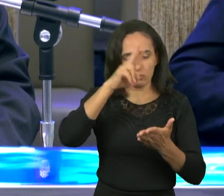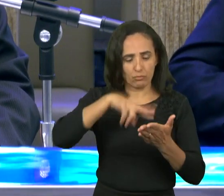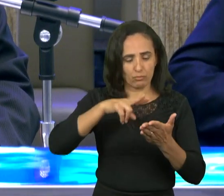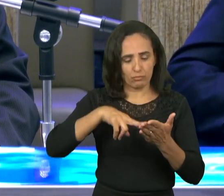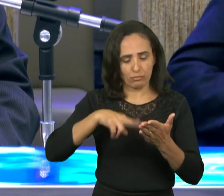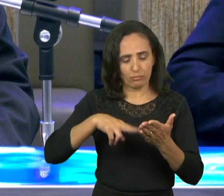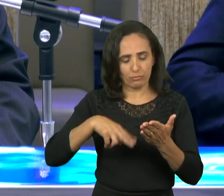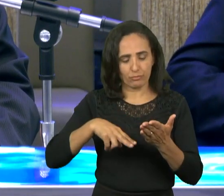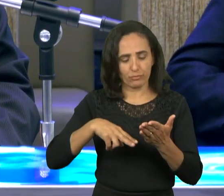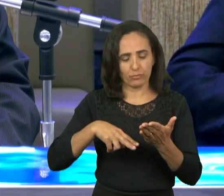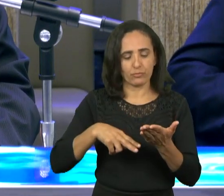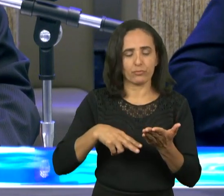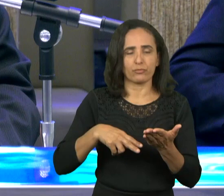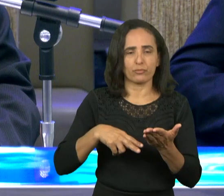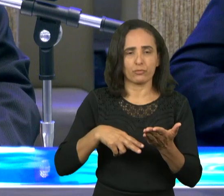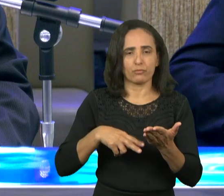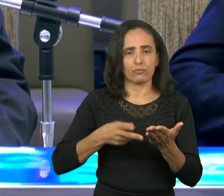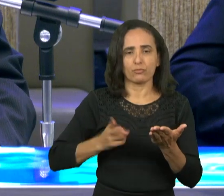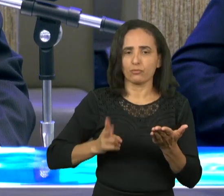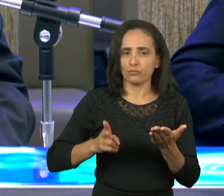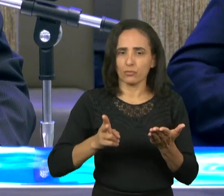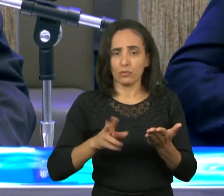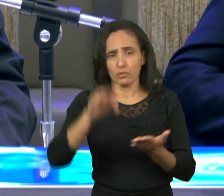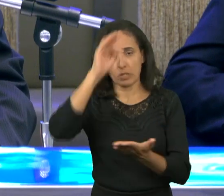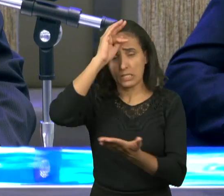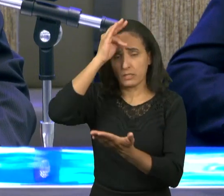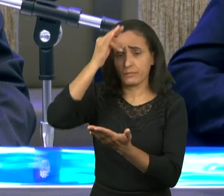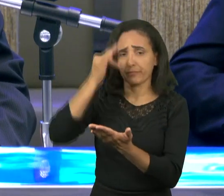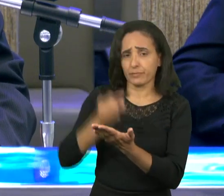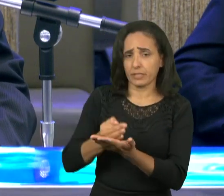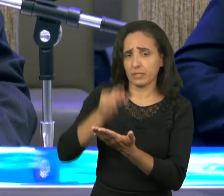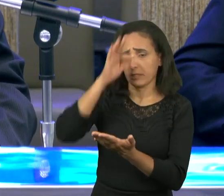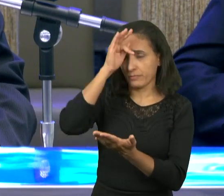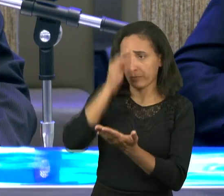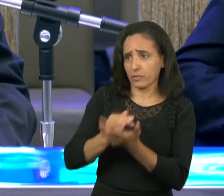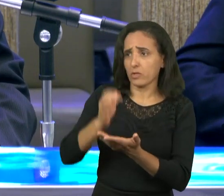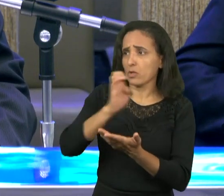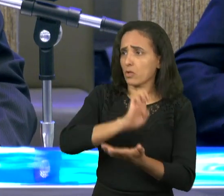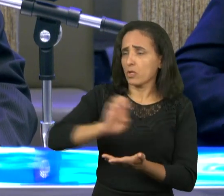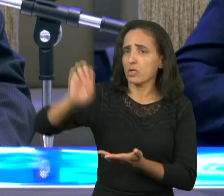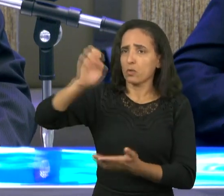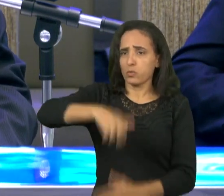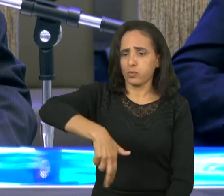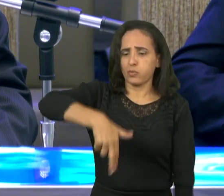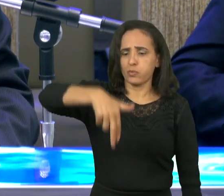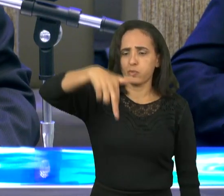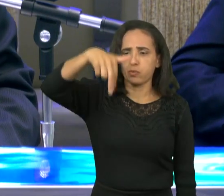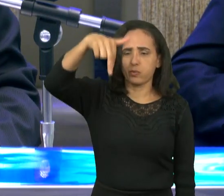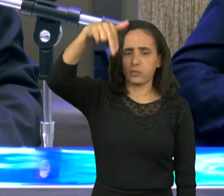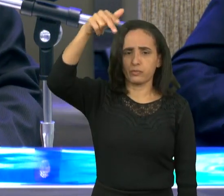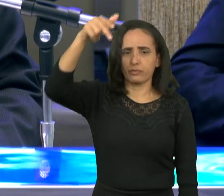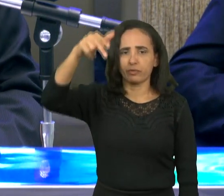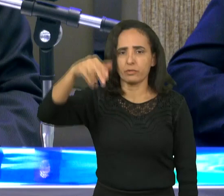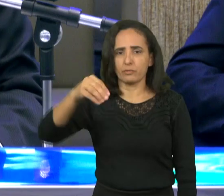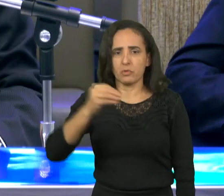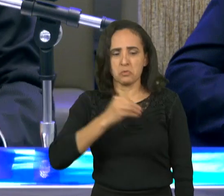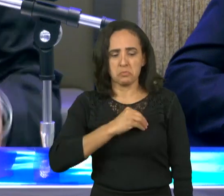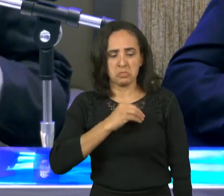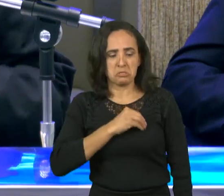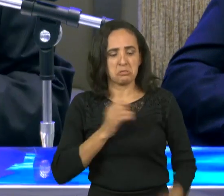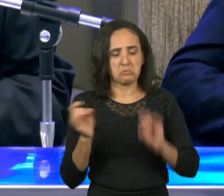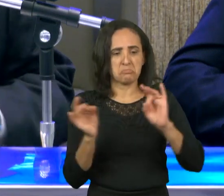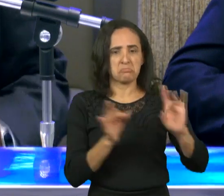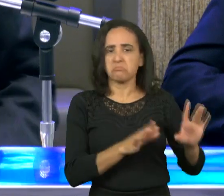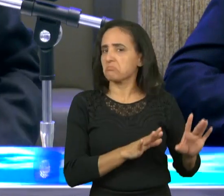o escritor diz que foi pela fé Enoque foi trasladado para não ver a morte. É